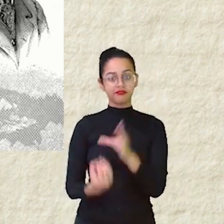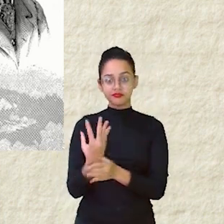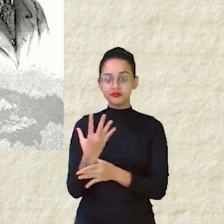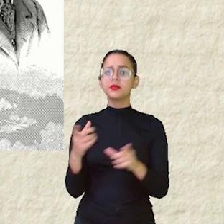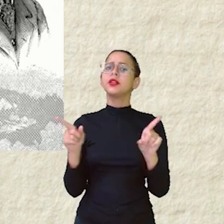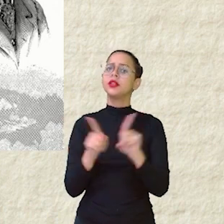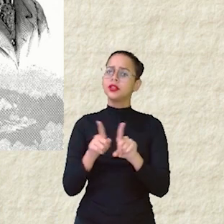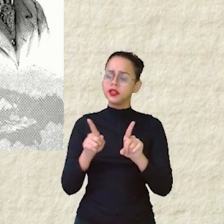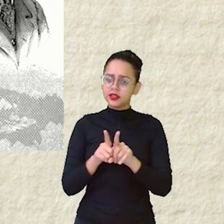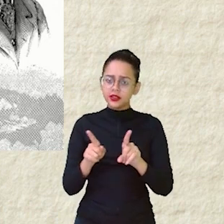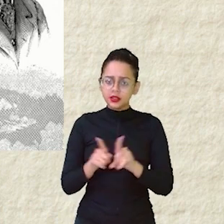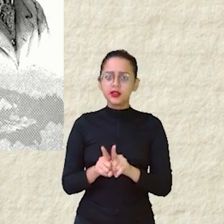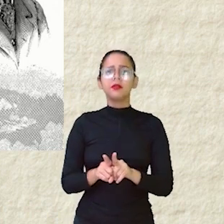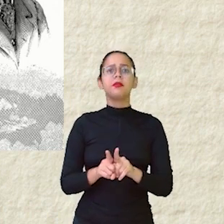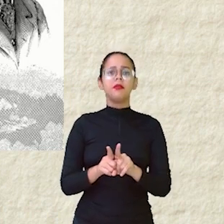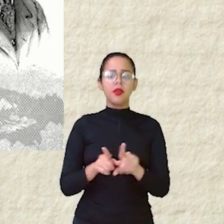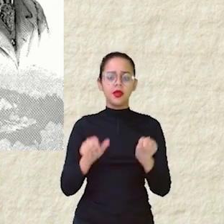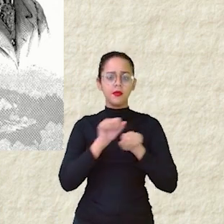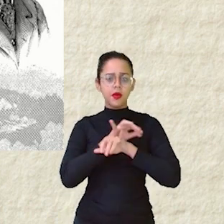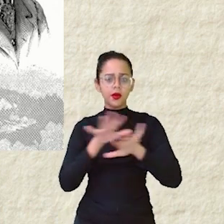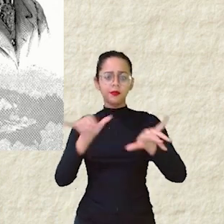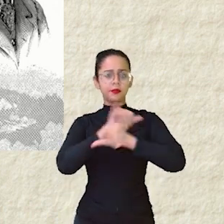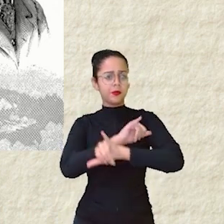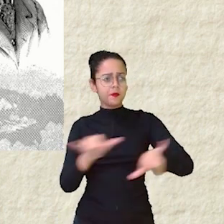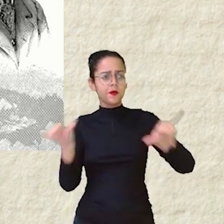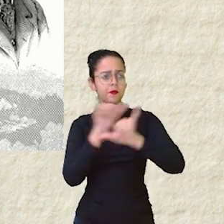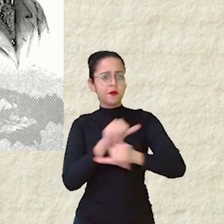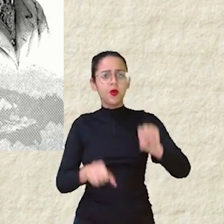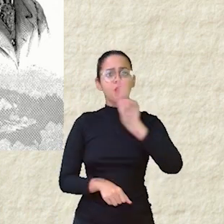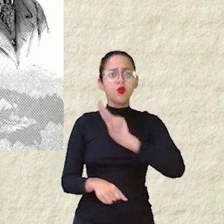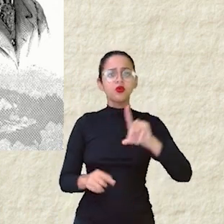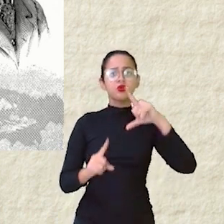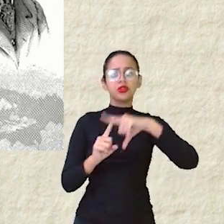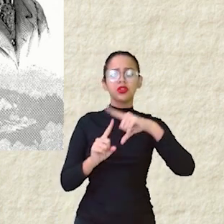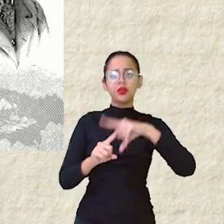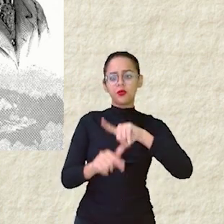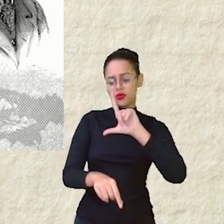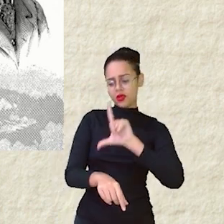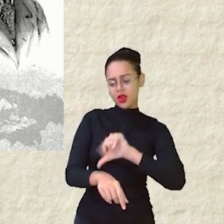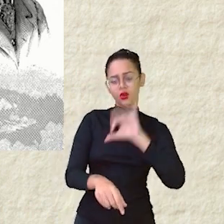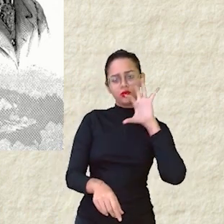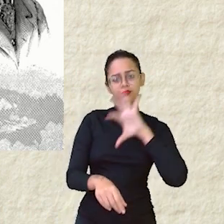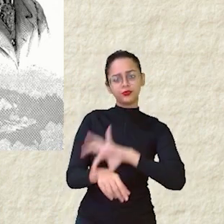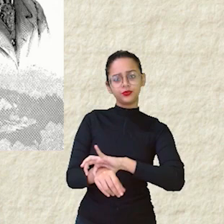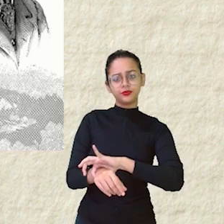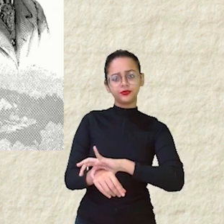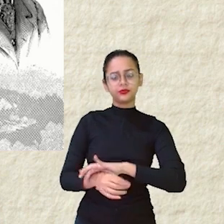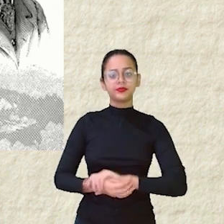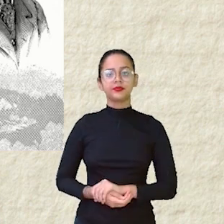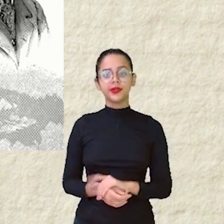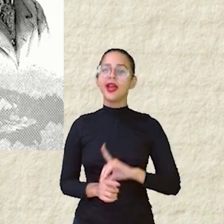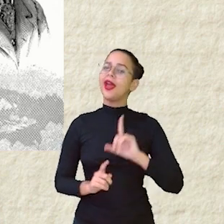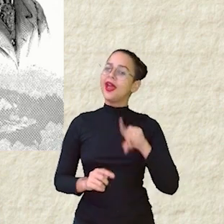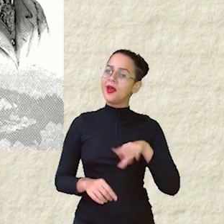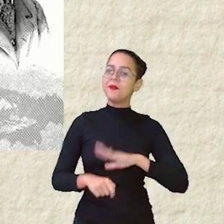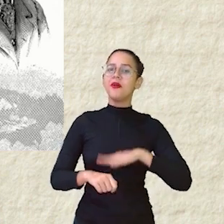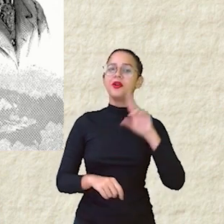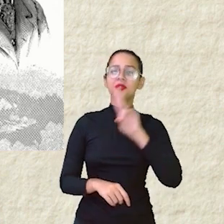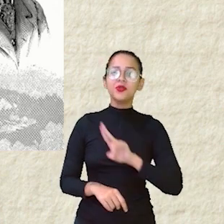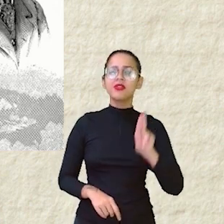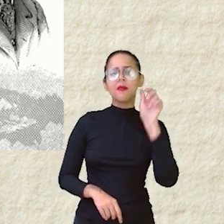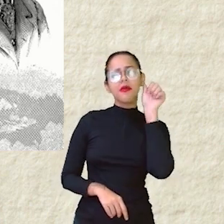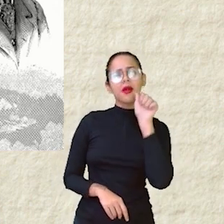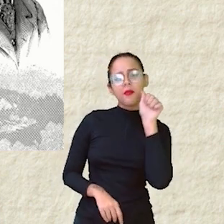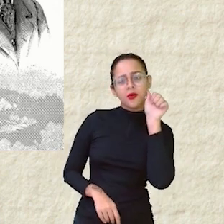também popularizou o uso desse tipo de relógio, o relógio de pulso, que era mais usado pelas